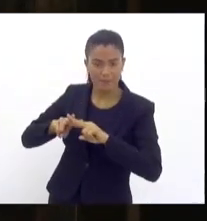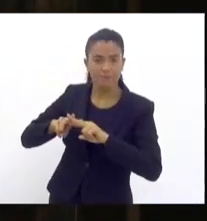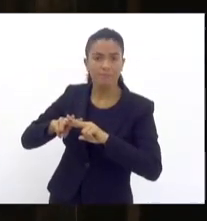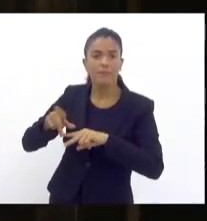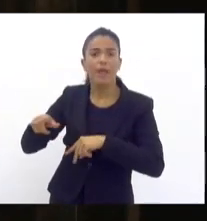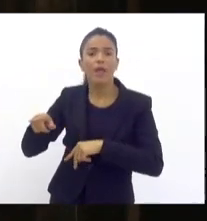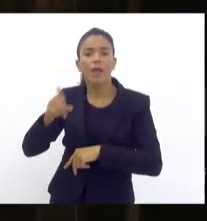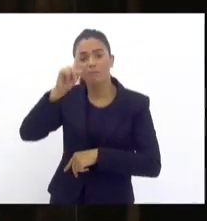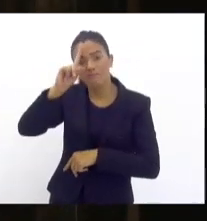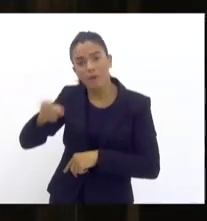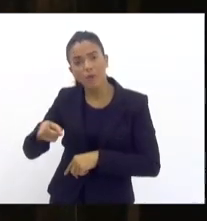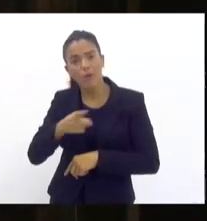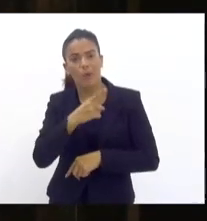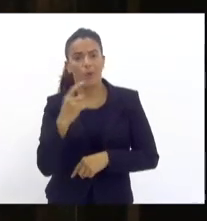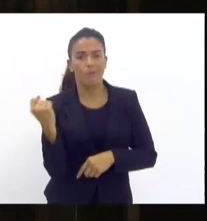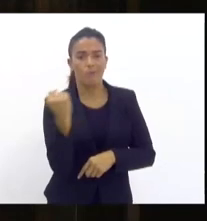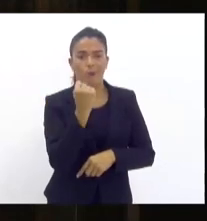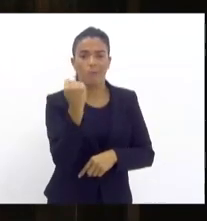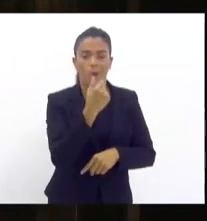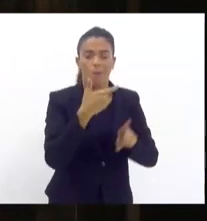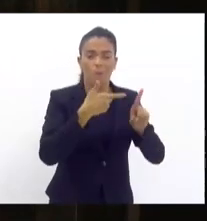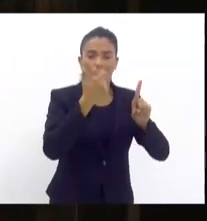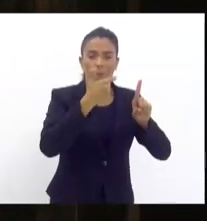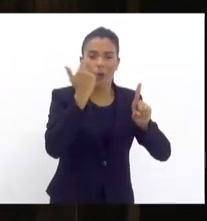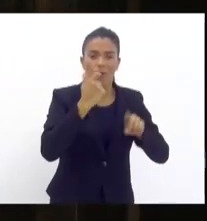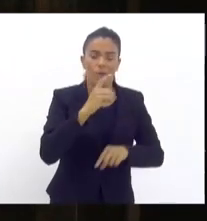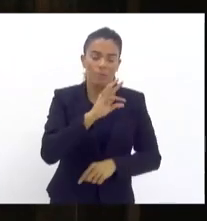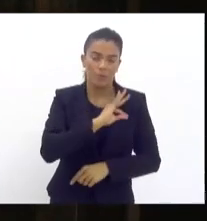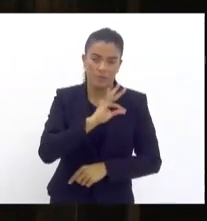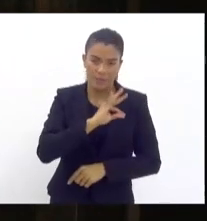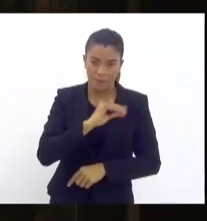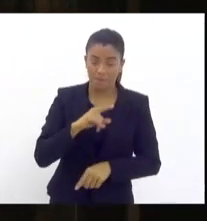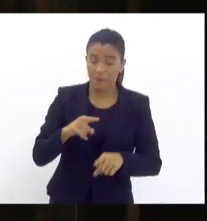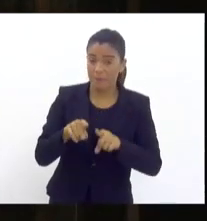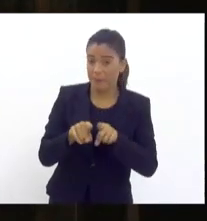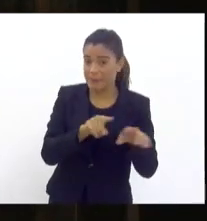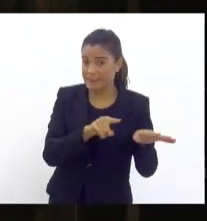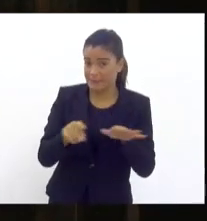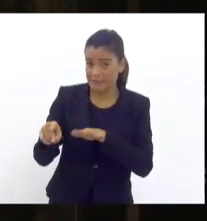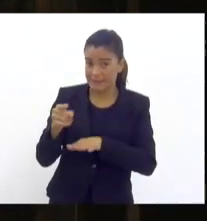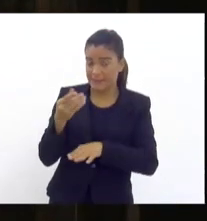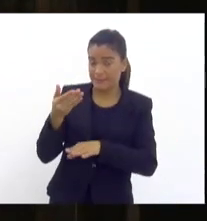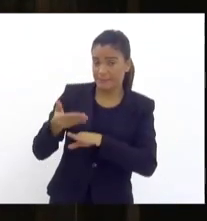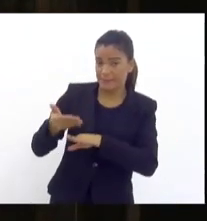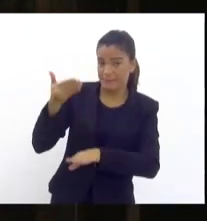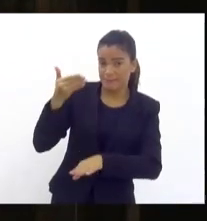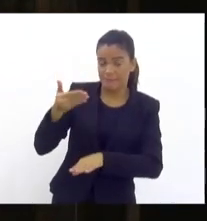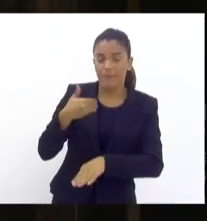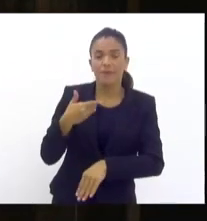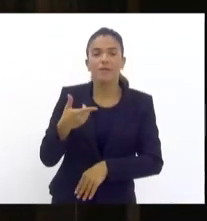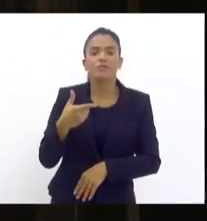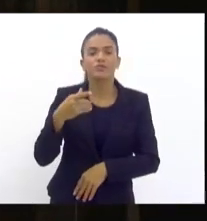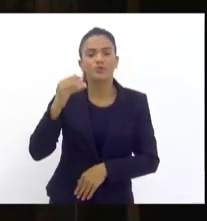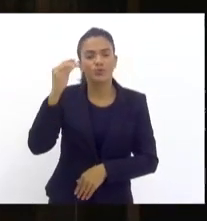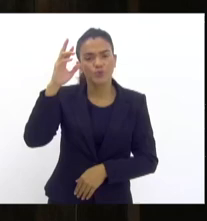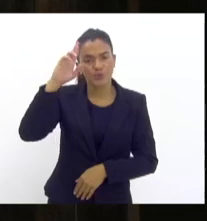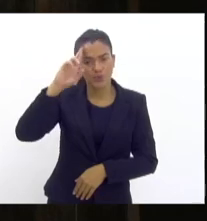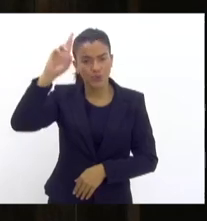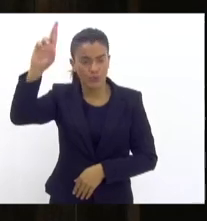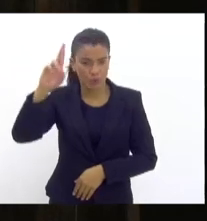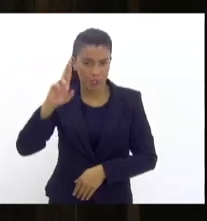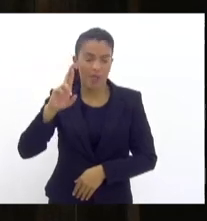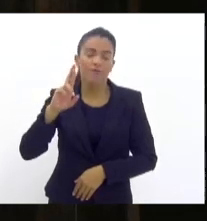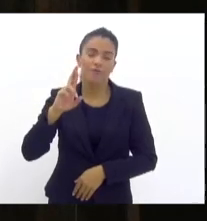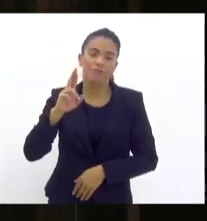policial. Além disso, prendemos semana passada o chefe do tráfico da comunidade da